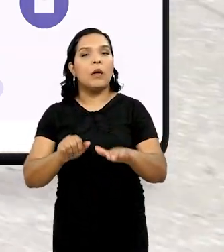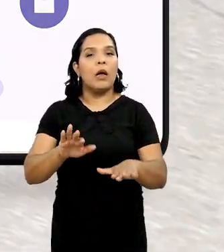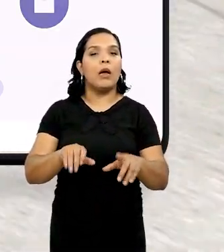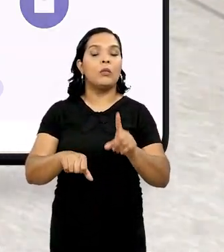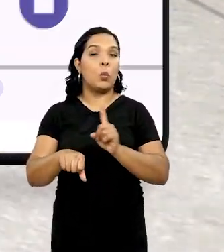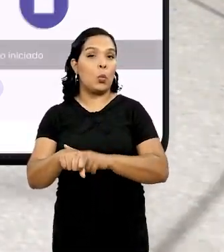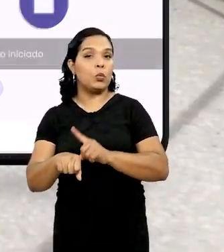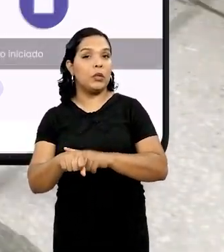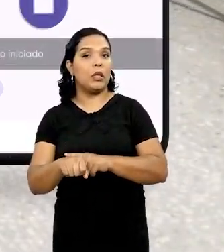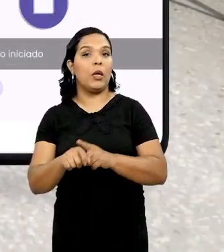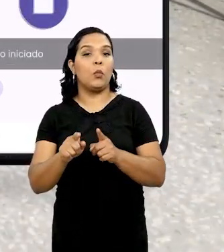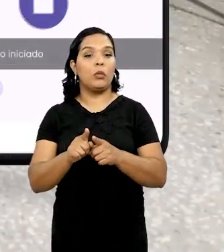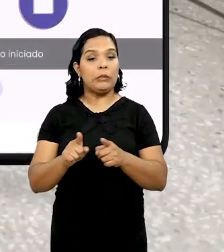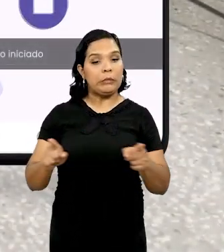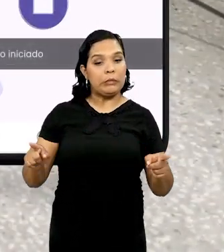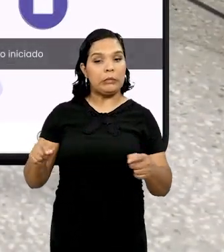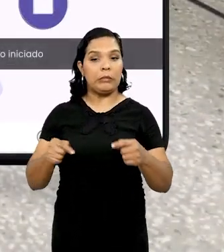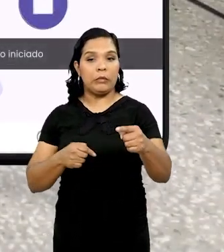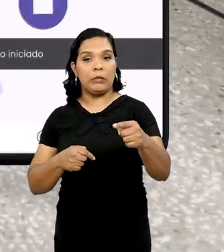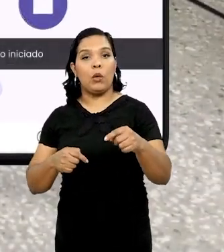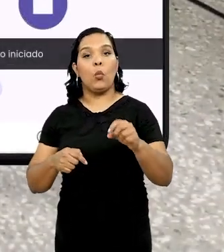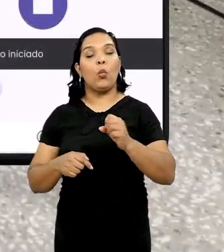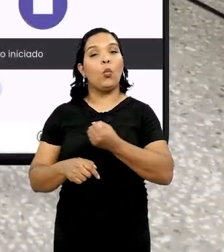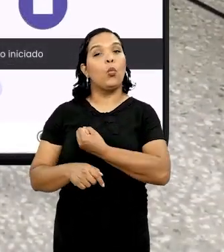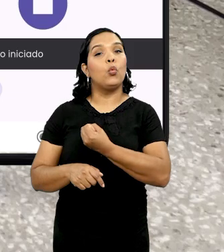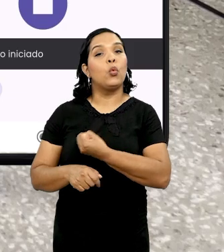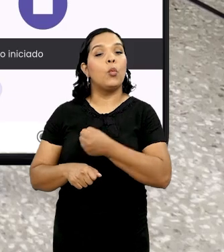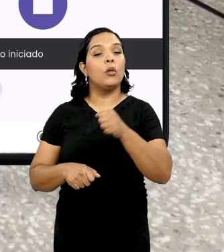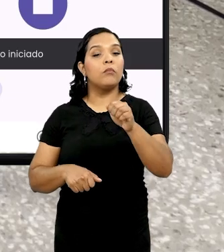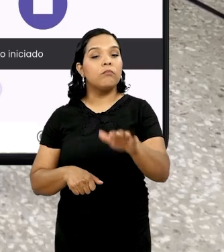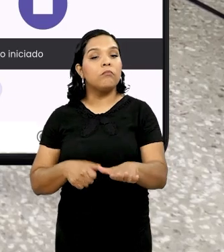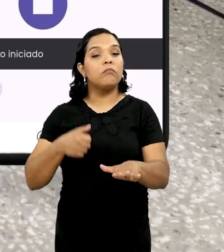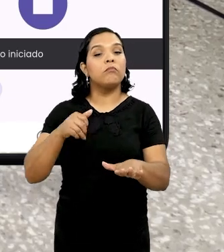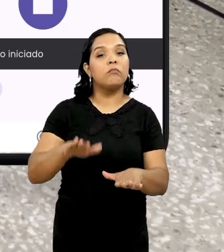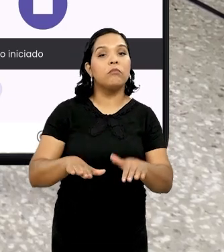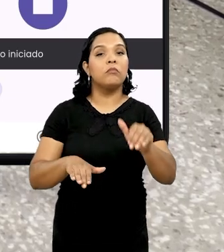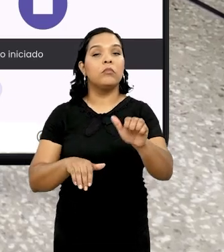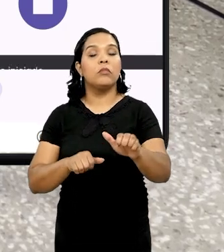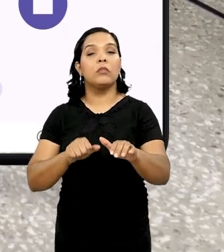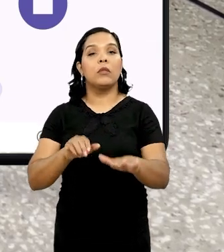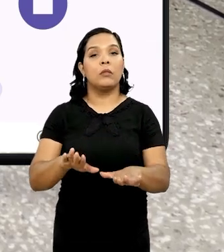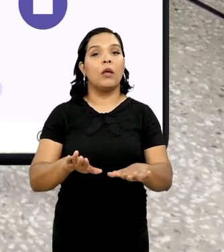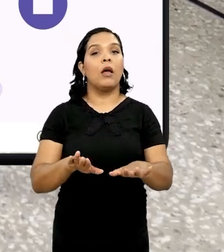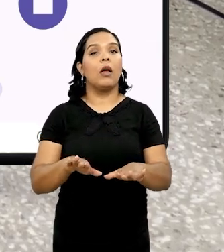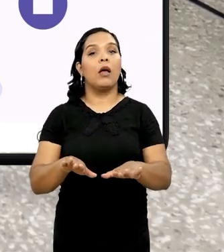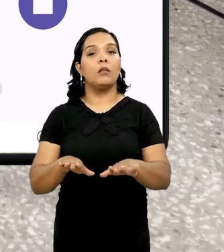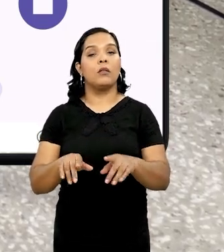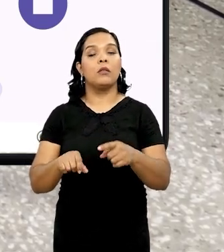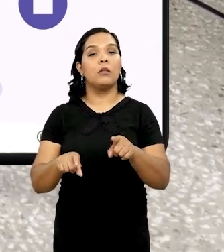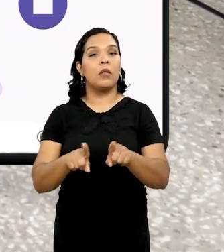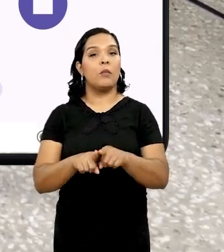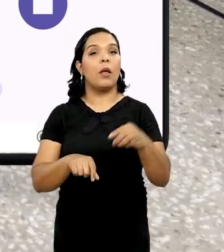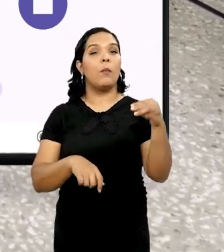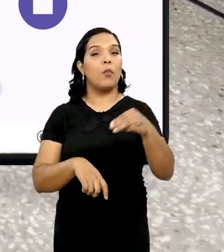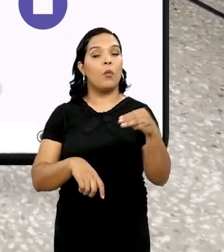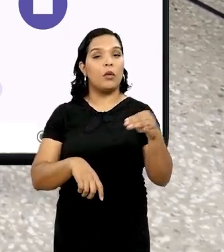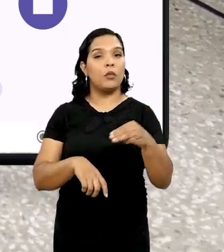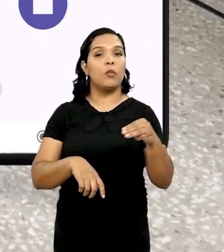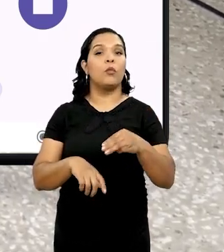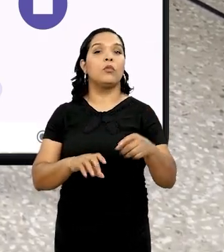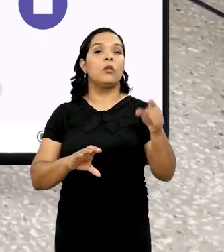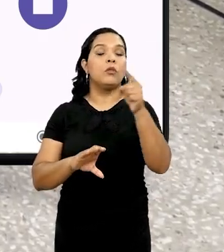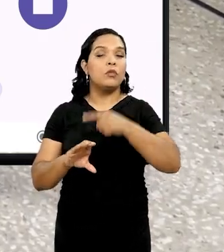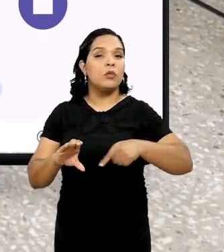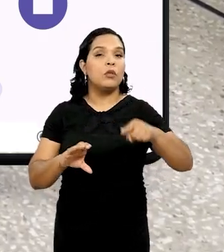o tempo, o comprimento e número de passos, e também a cadência, que é o número de passos por minuto, e